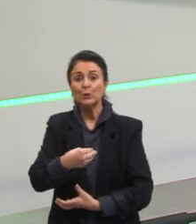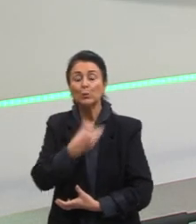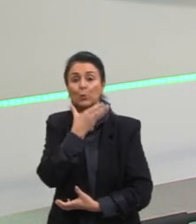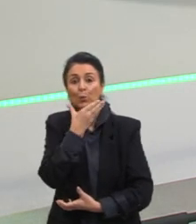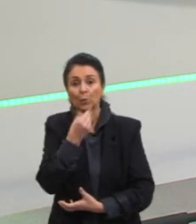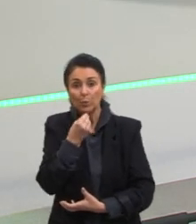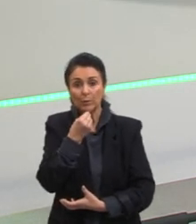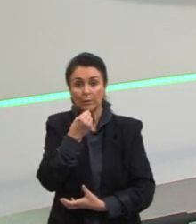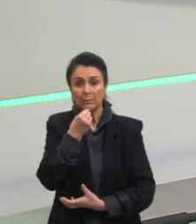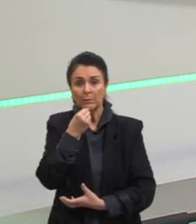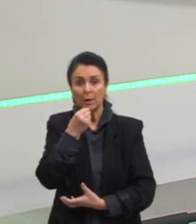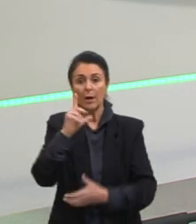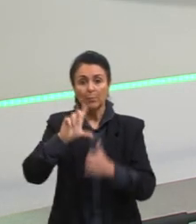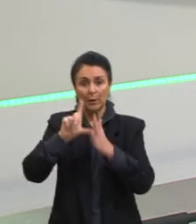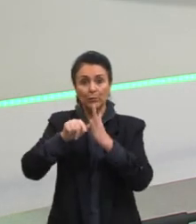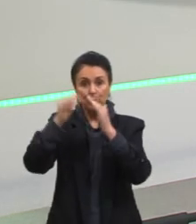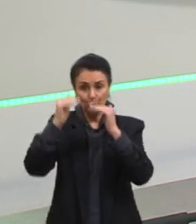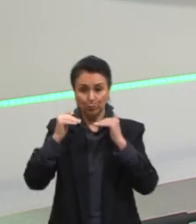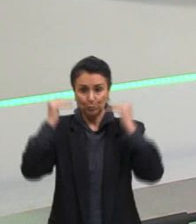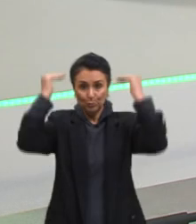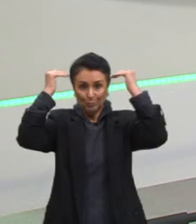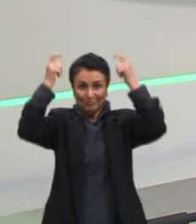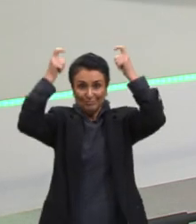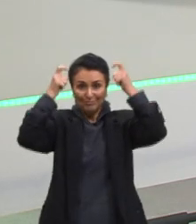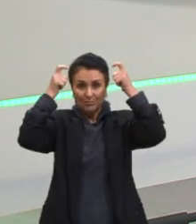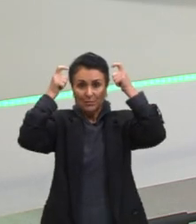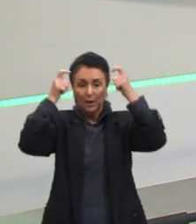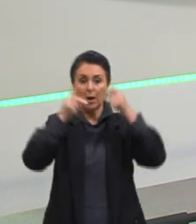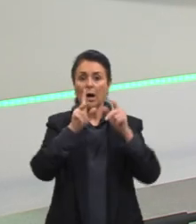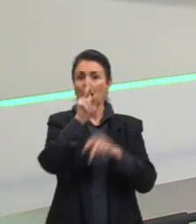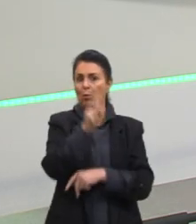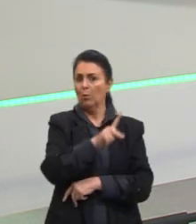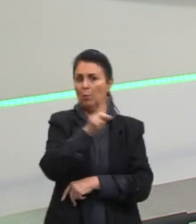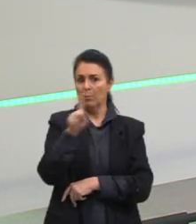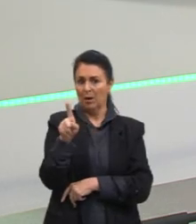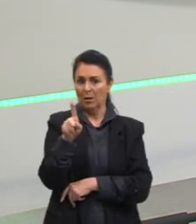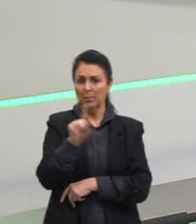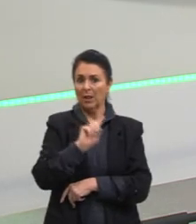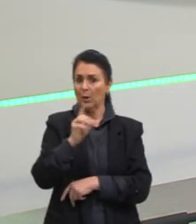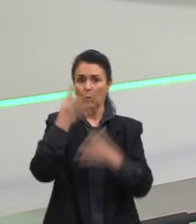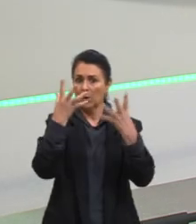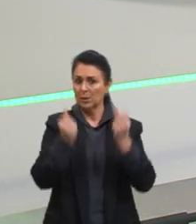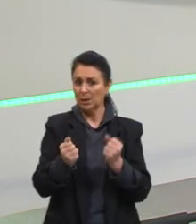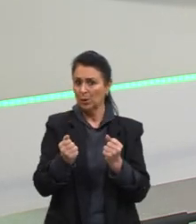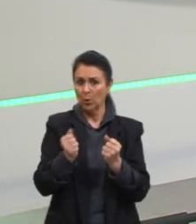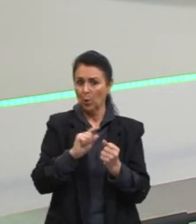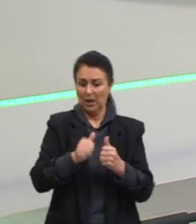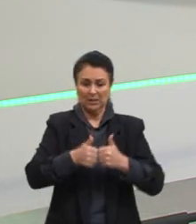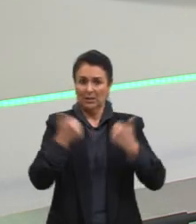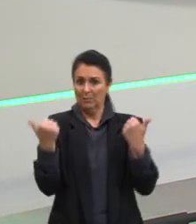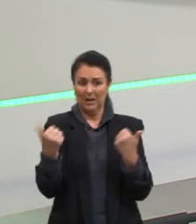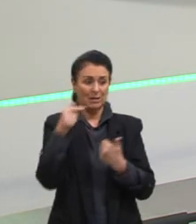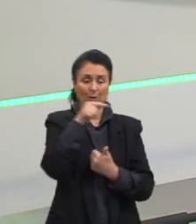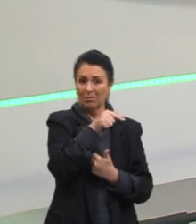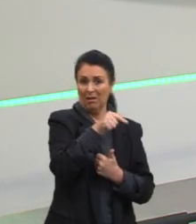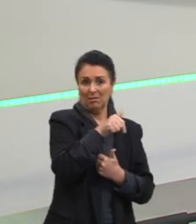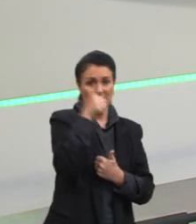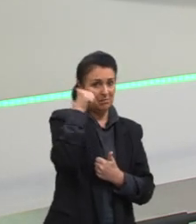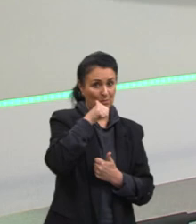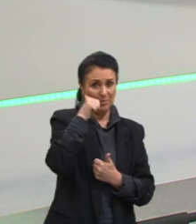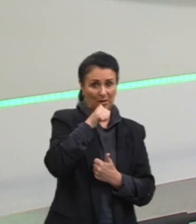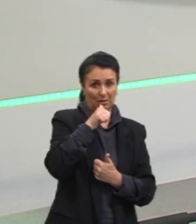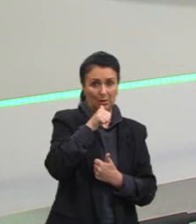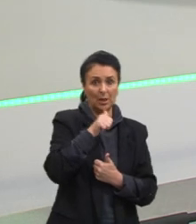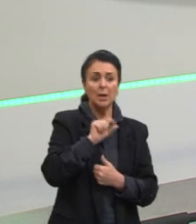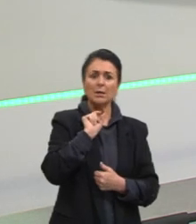cara, tu pode anular o meu casamento? E o Papa diz, não, bem capaz. Na época, o divórcio não era aceito. E daí